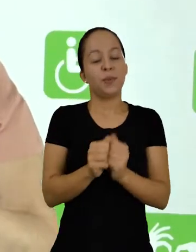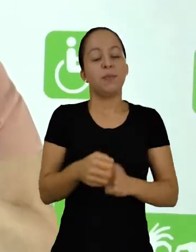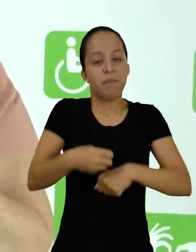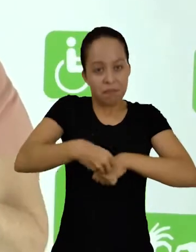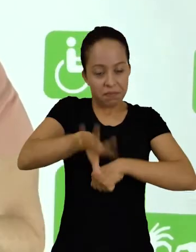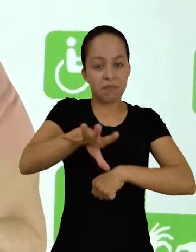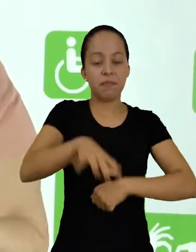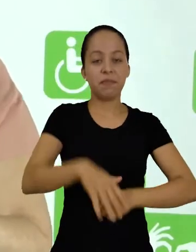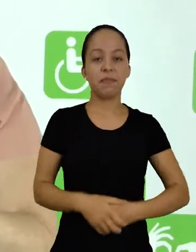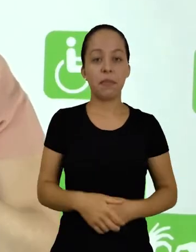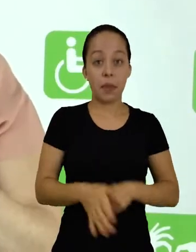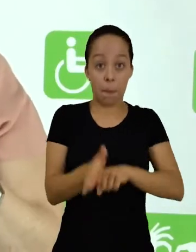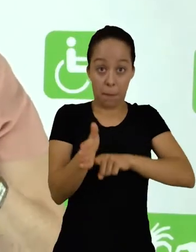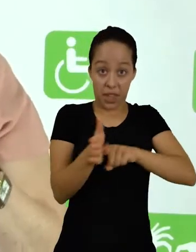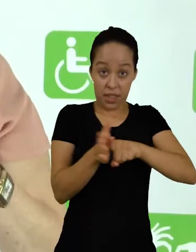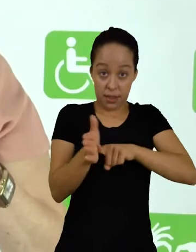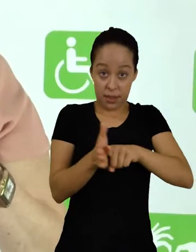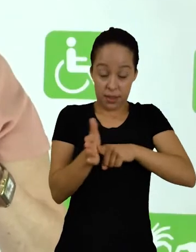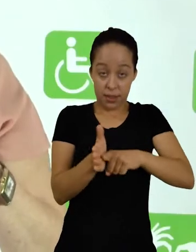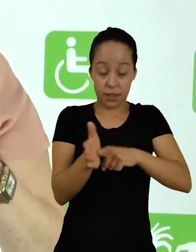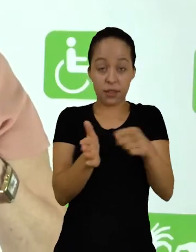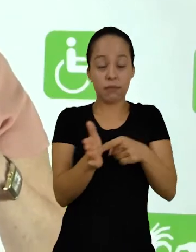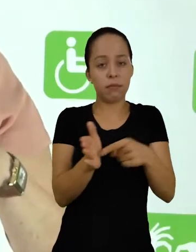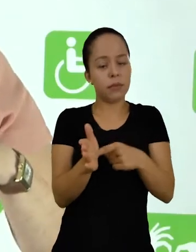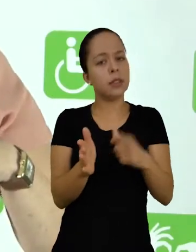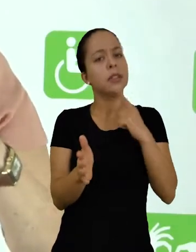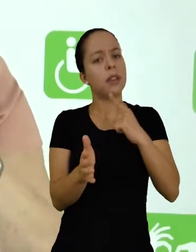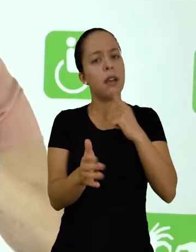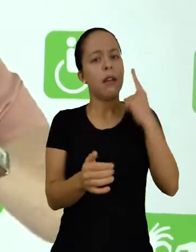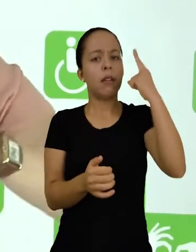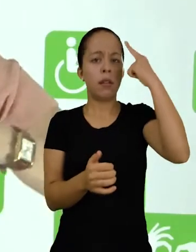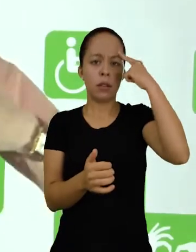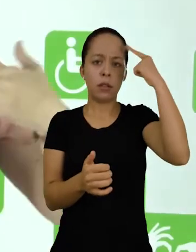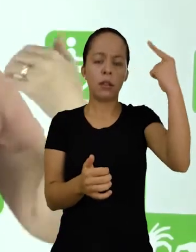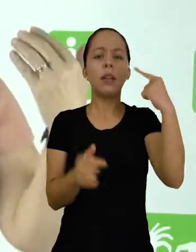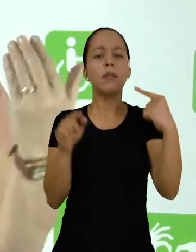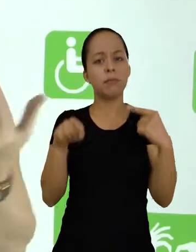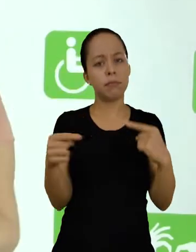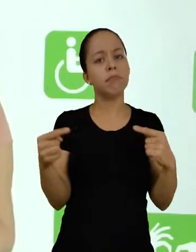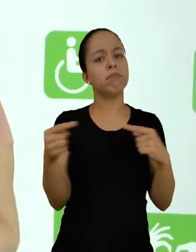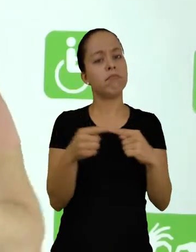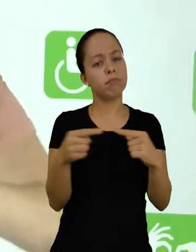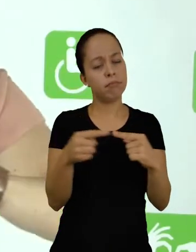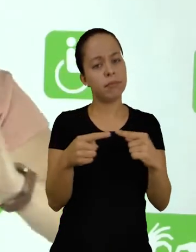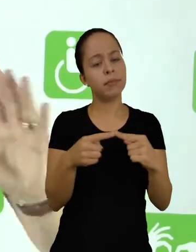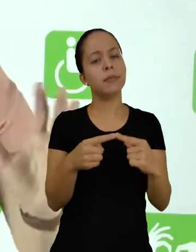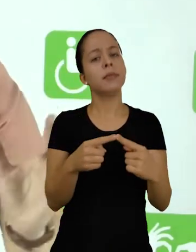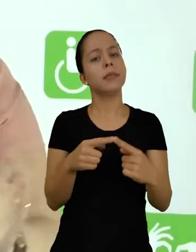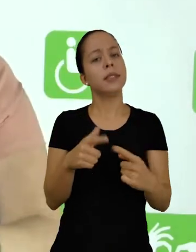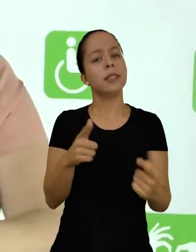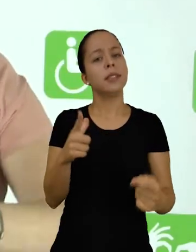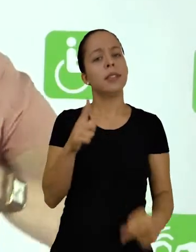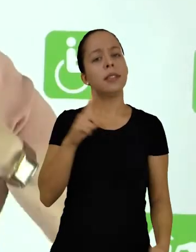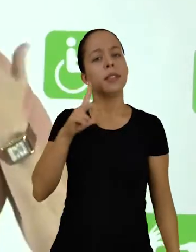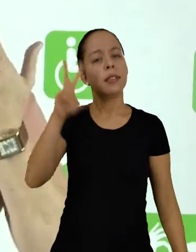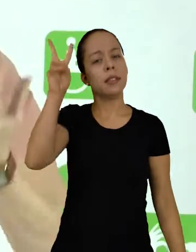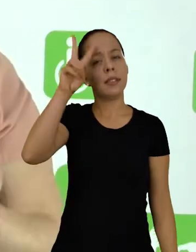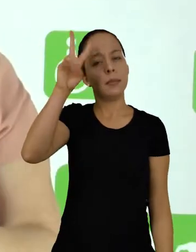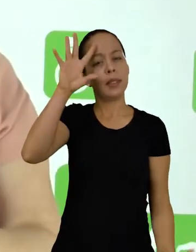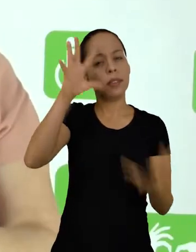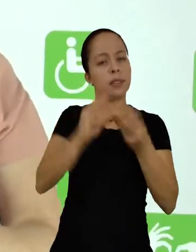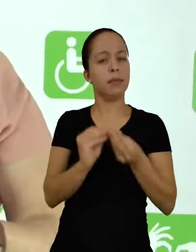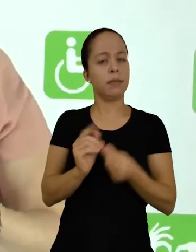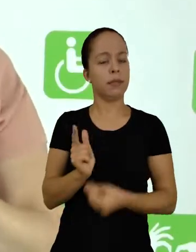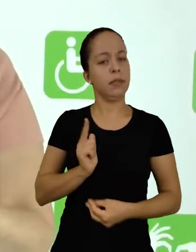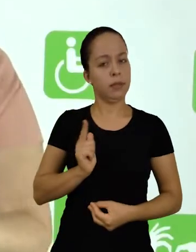realizada, ela é uma ideia concebida, uma dedução que